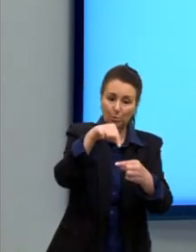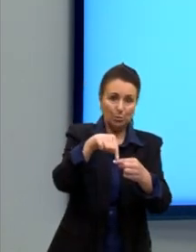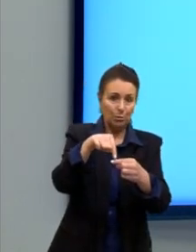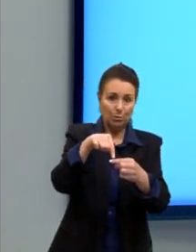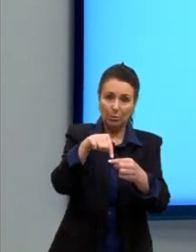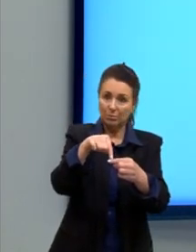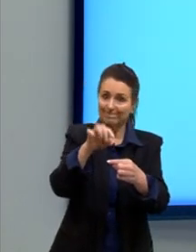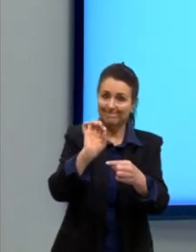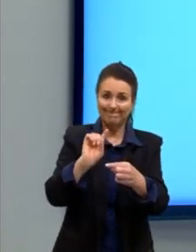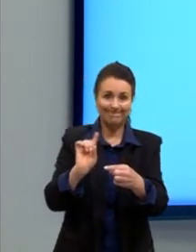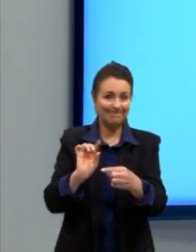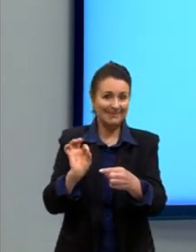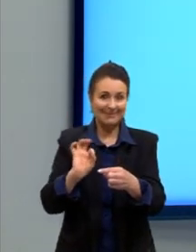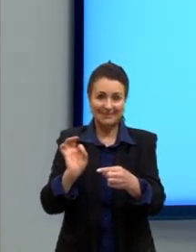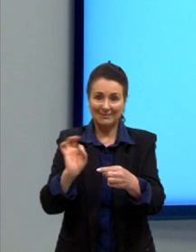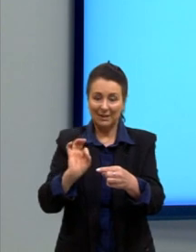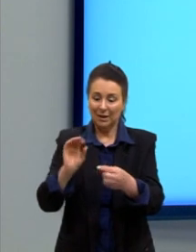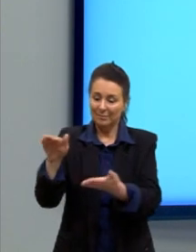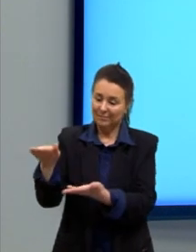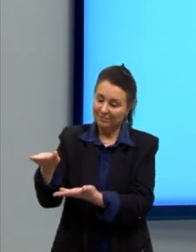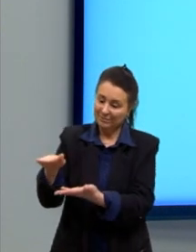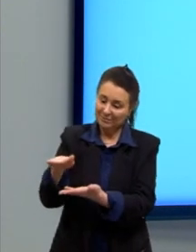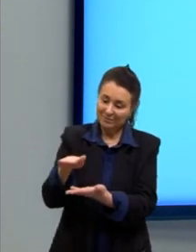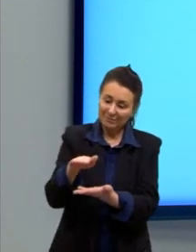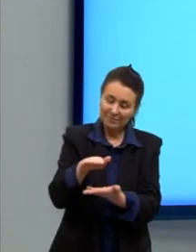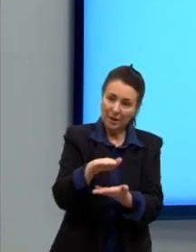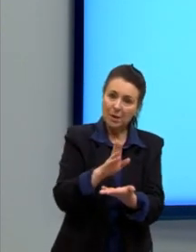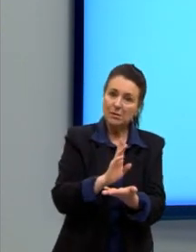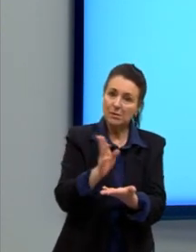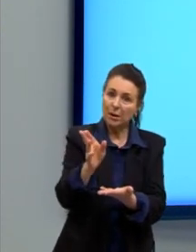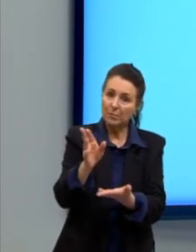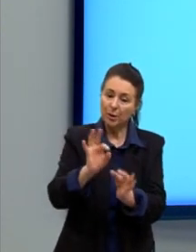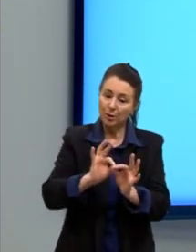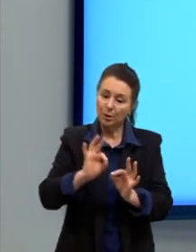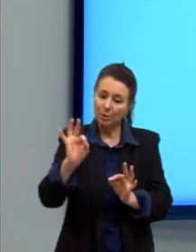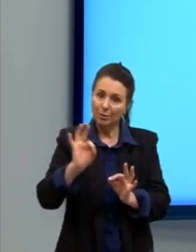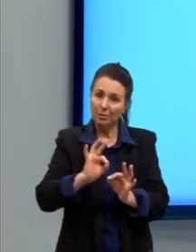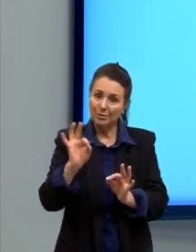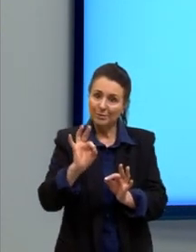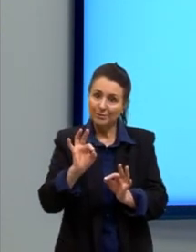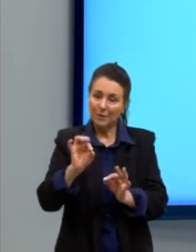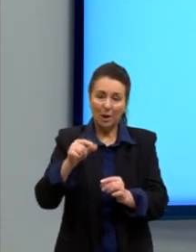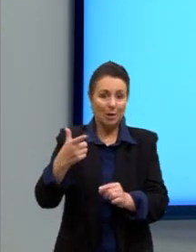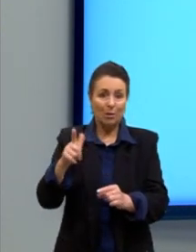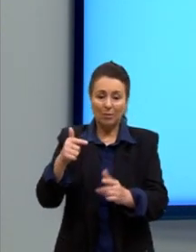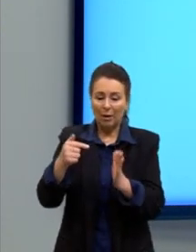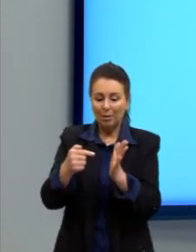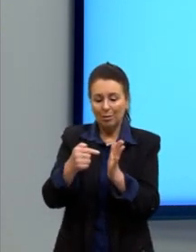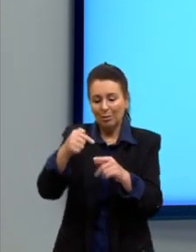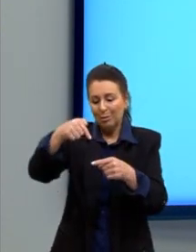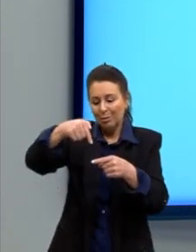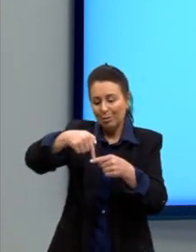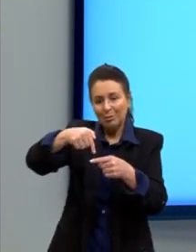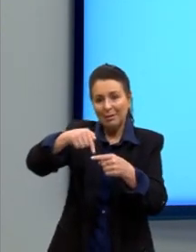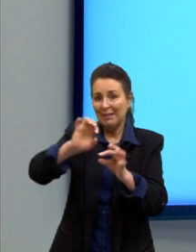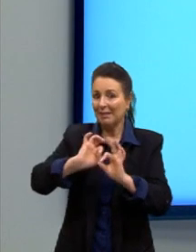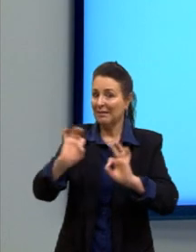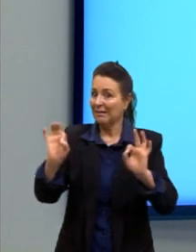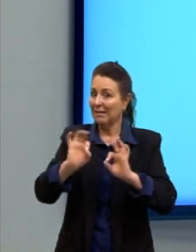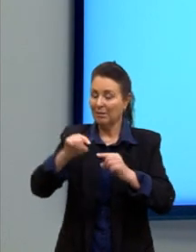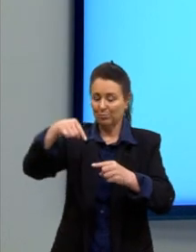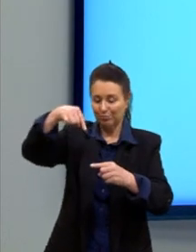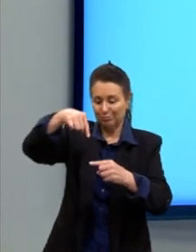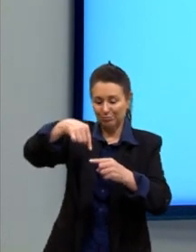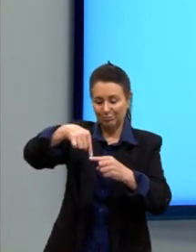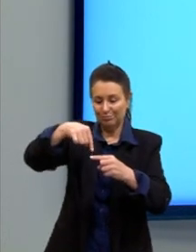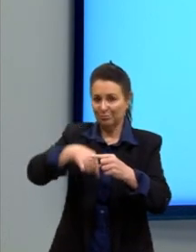Elas estão posicionadas no plano, né? Sempre seguindo ali o mesmo sentido, mas nunca se